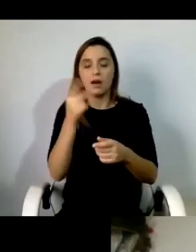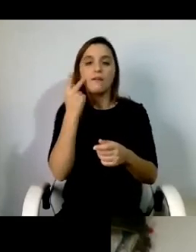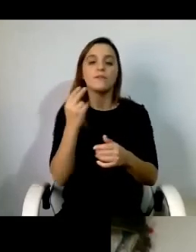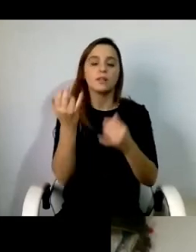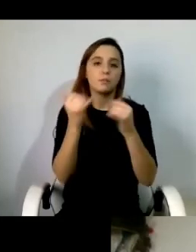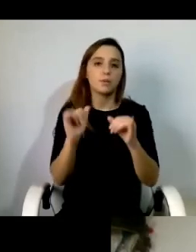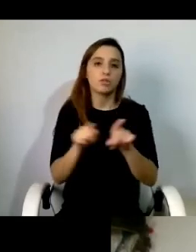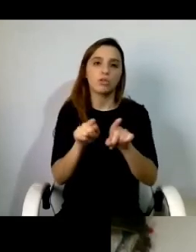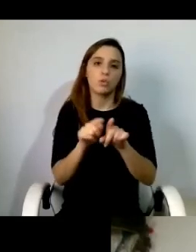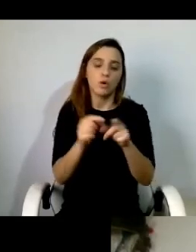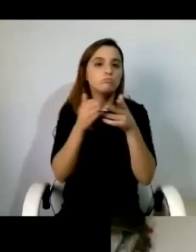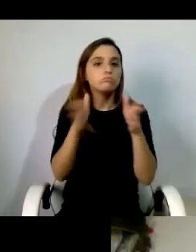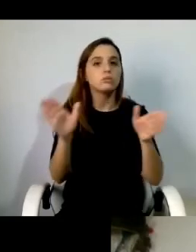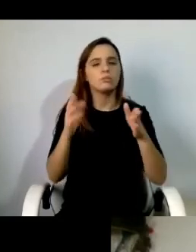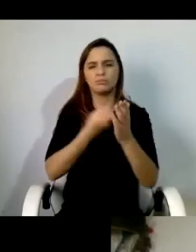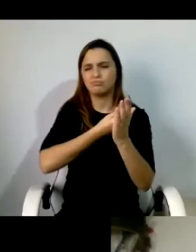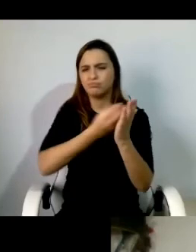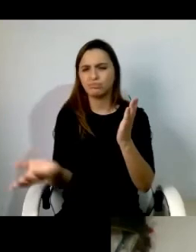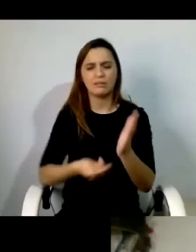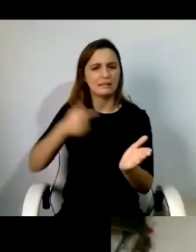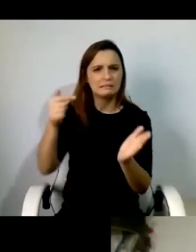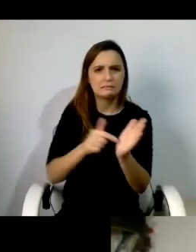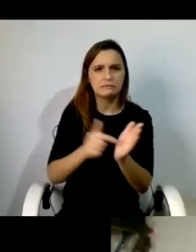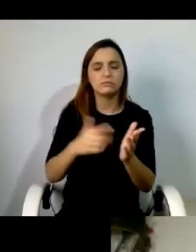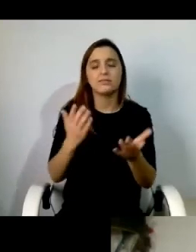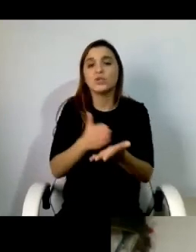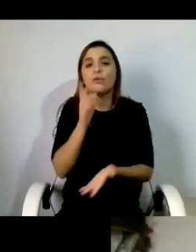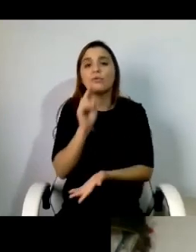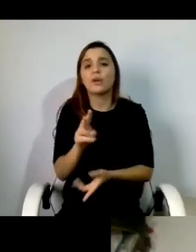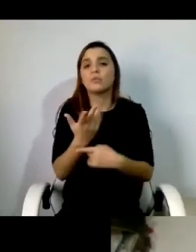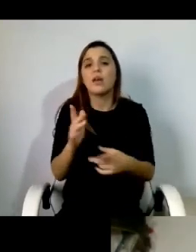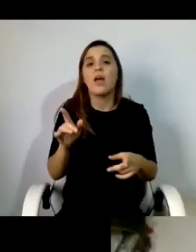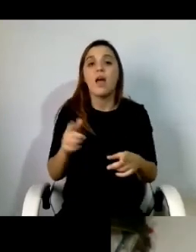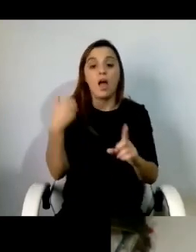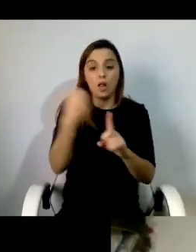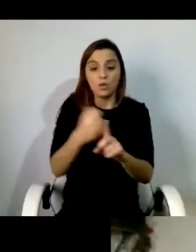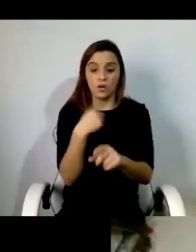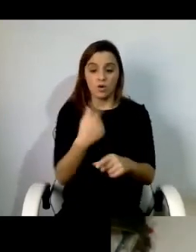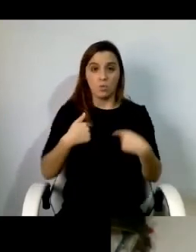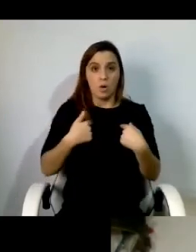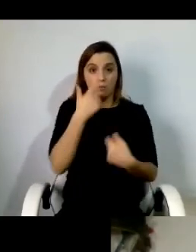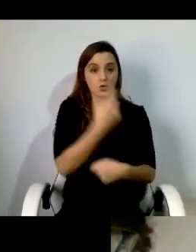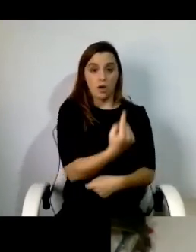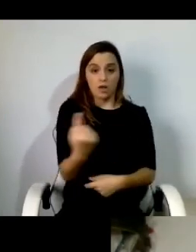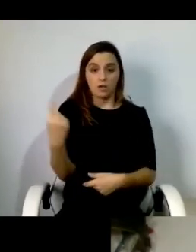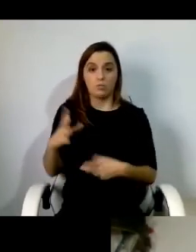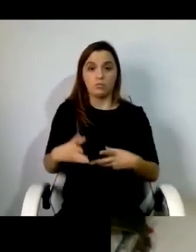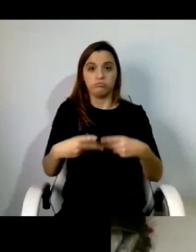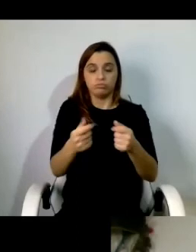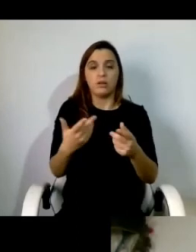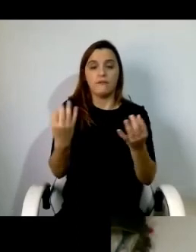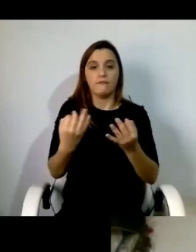diversificado e exigente como a categoria basta vermos digamos a luta que nós próprios cada um de nós desenvolve para